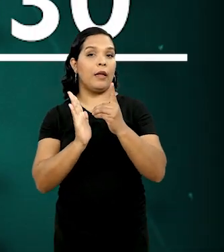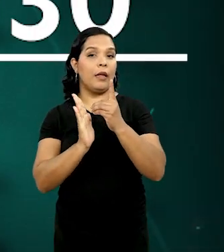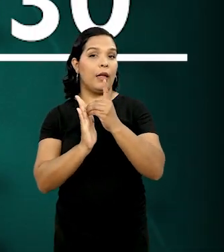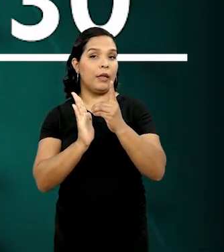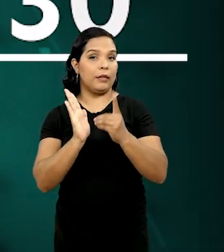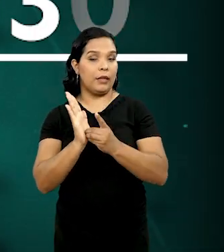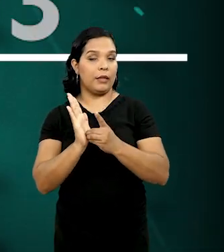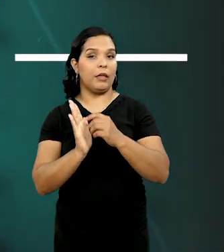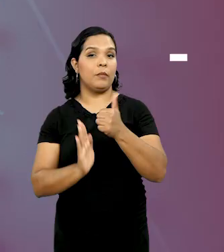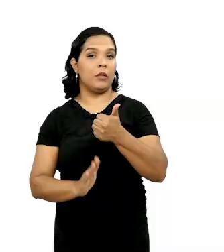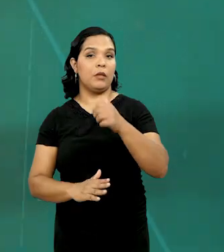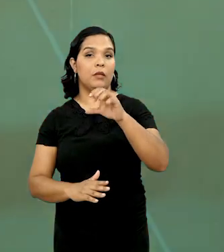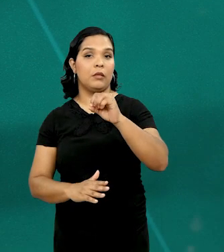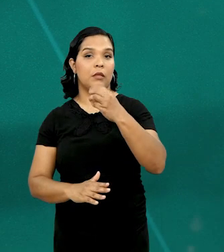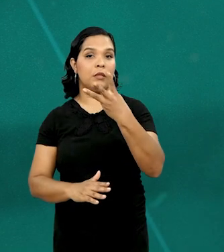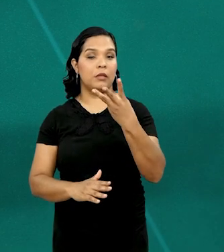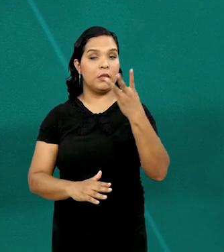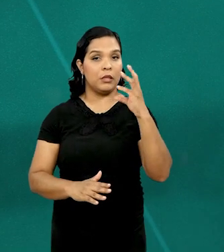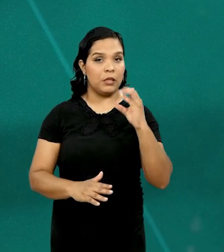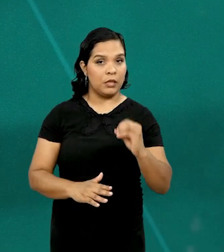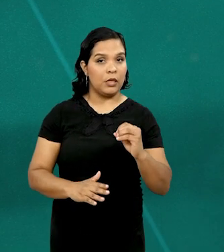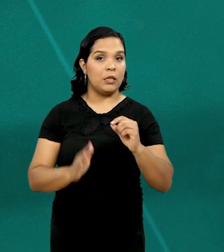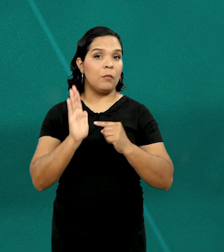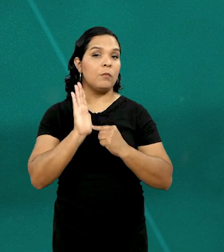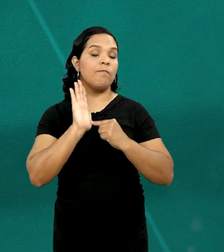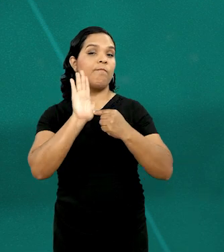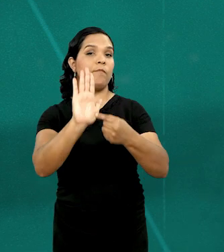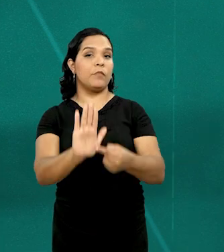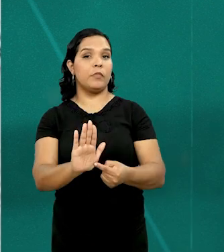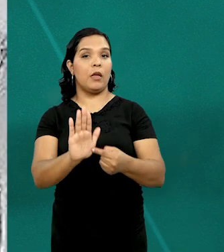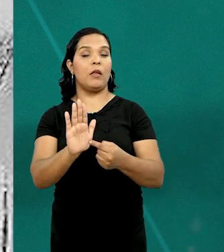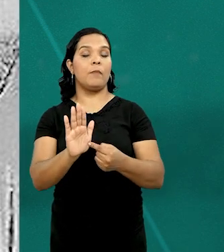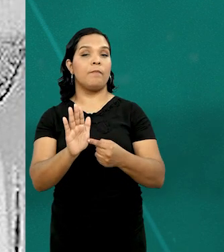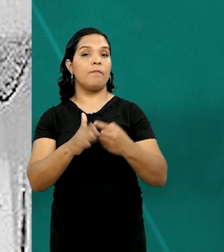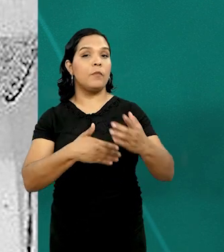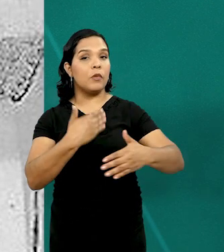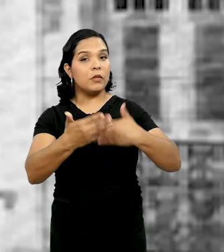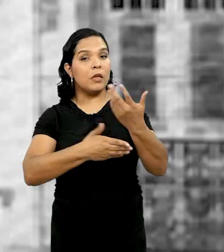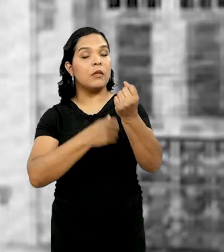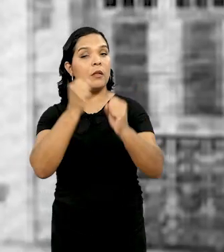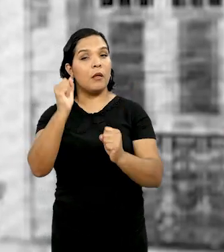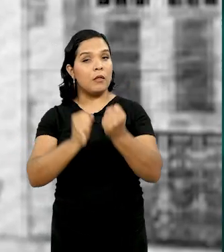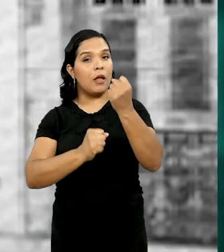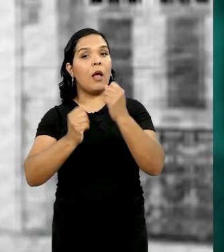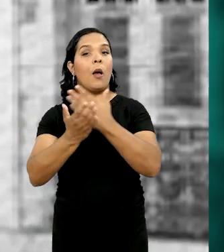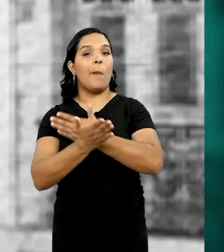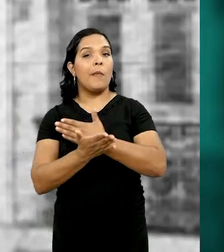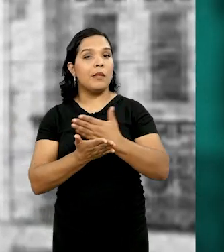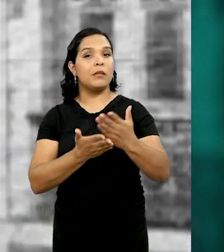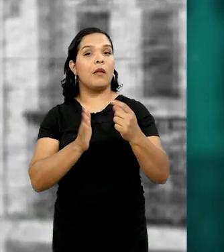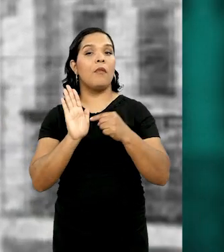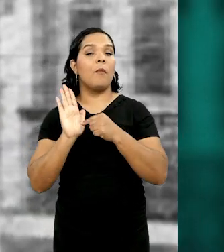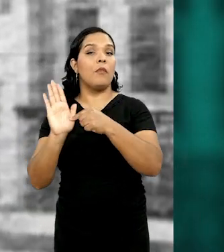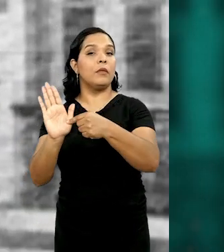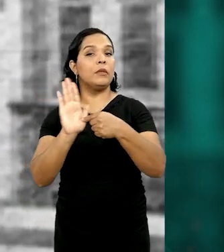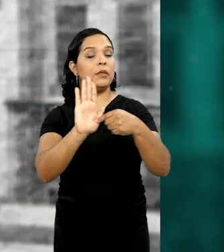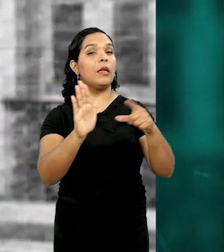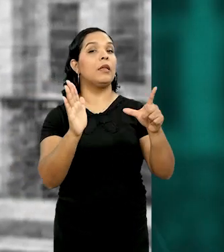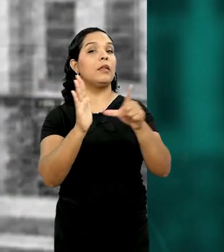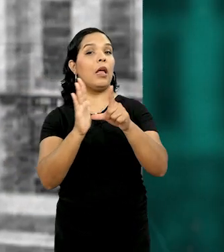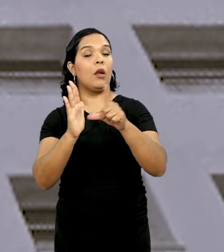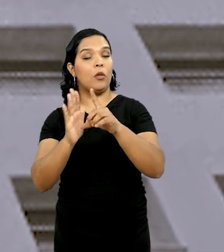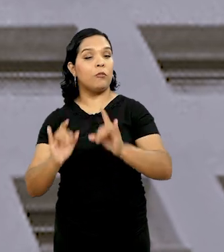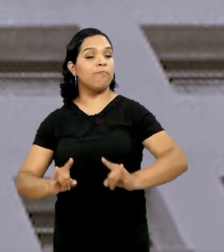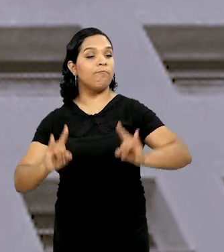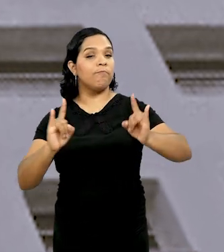1930, e os sinais de modernidade trazidos pelo processo da industrialização começavam a aparecer nas fachadas das